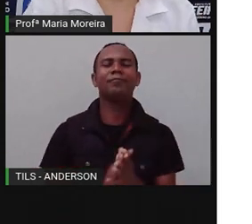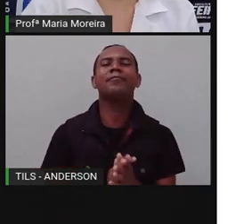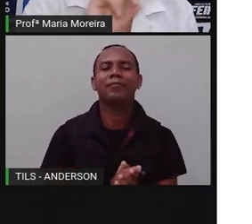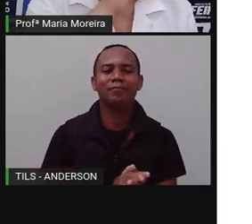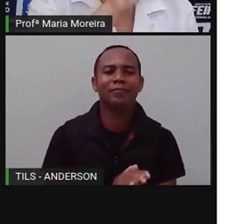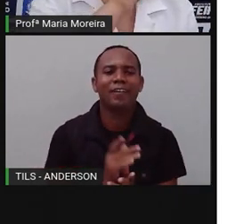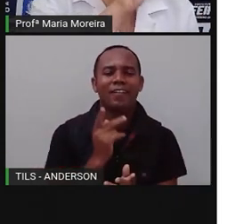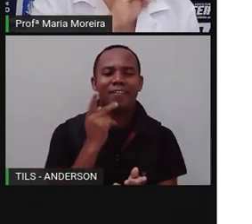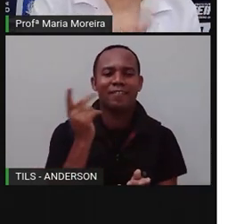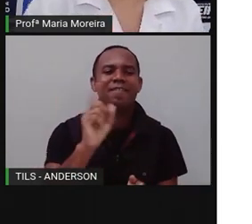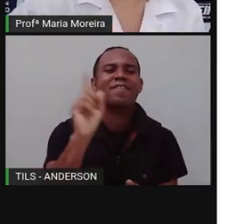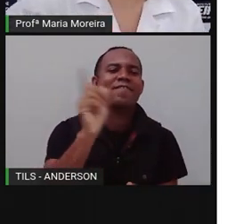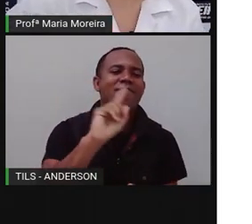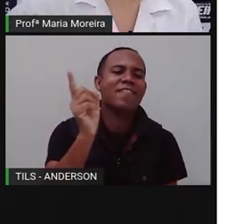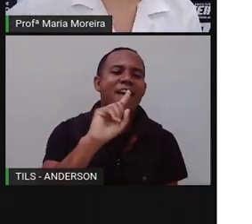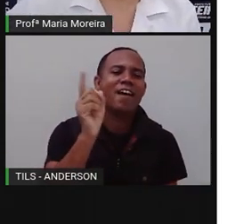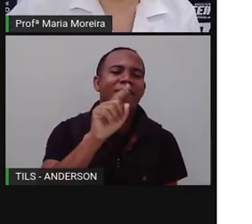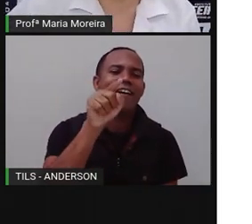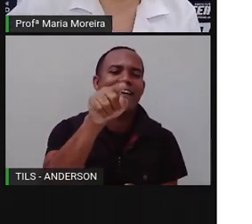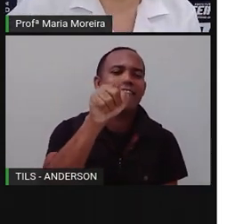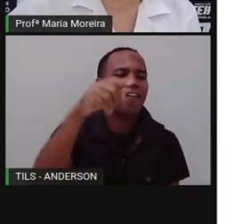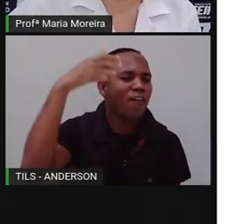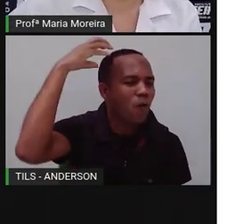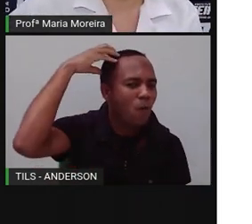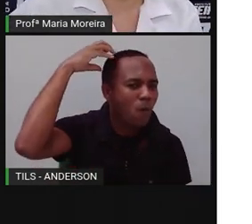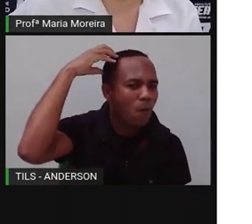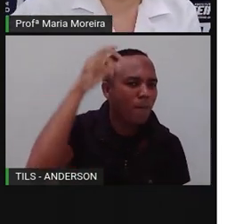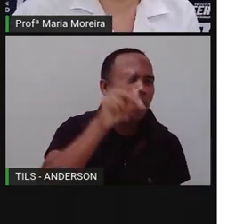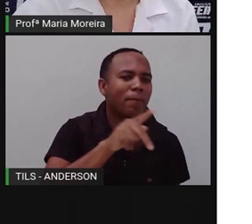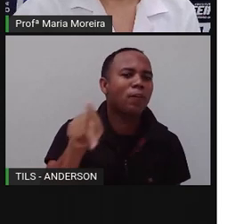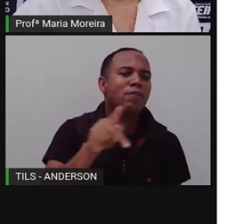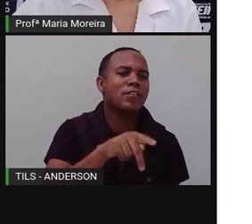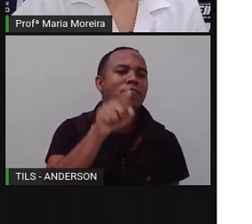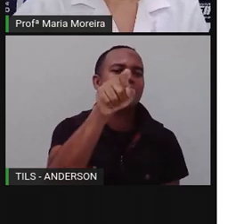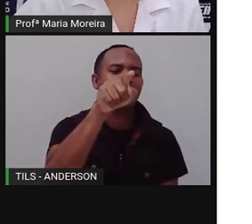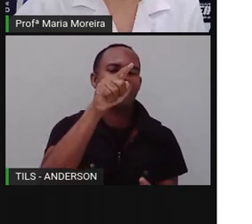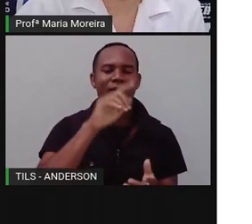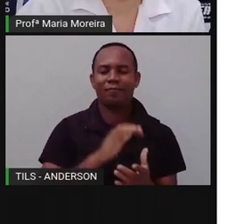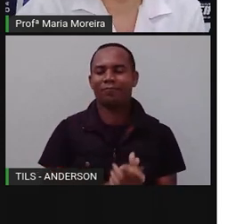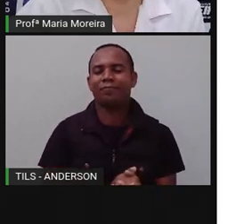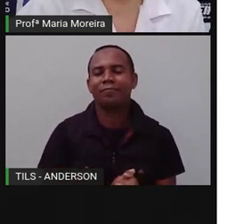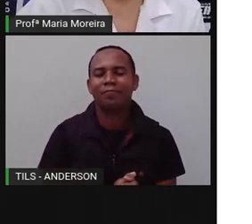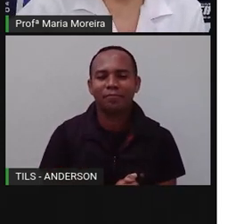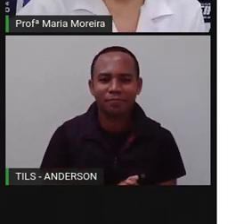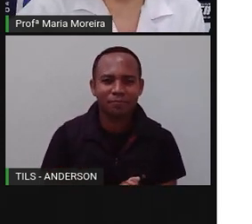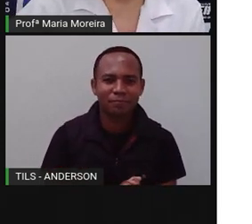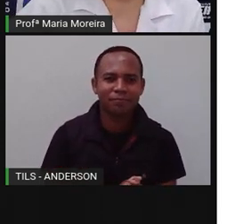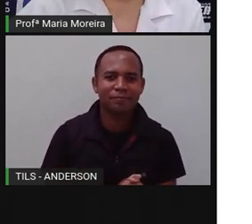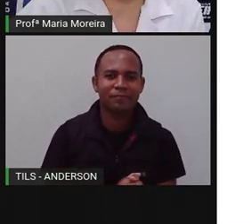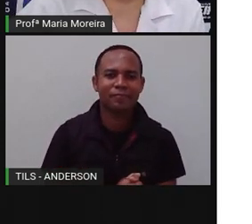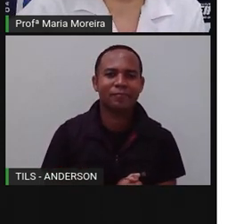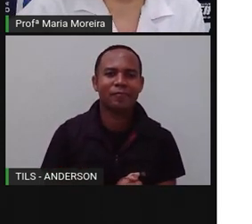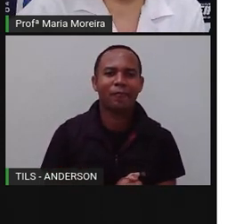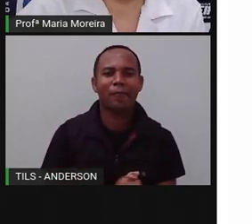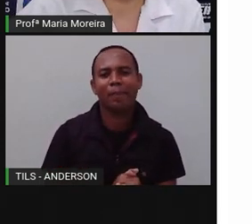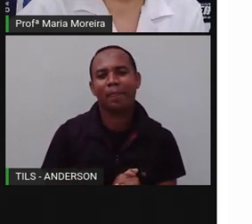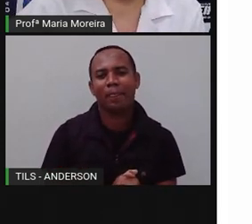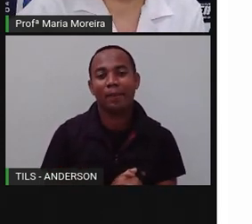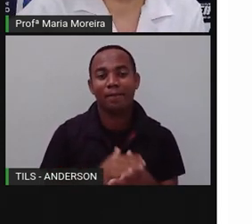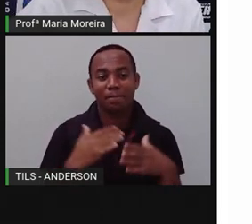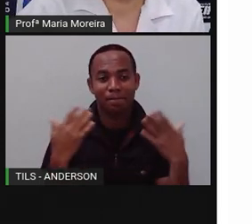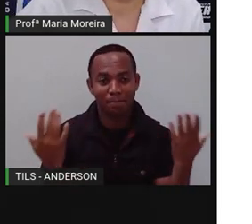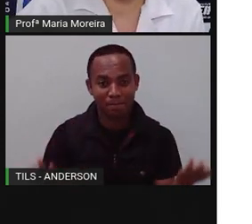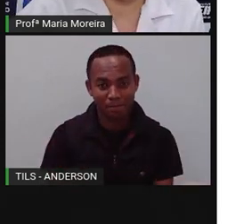Não, ele não estudou, ele não estudou. Aluno regular, vamos lá. É muito comum ouvirmos falar sobre a